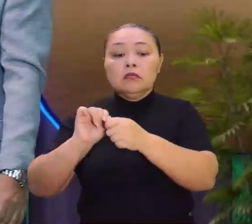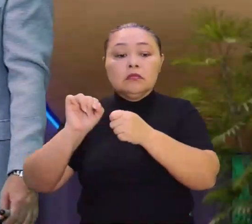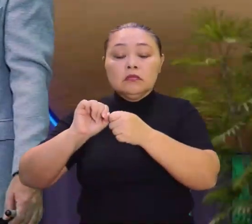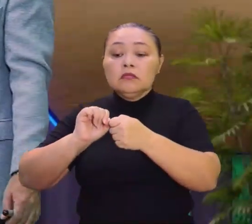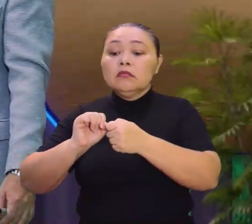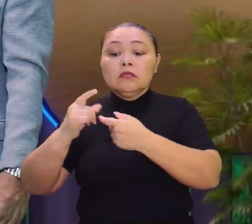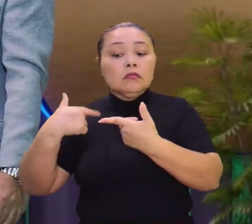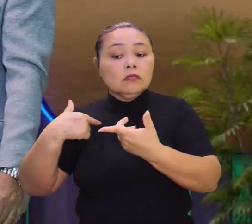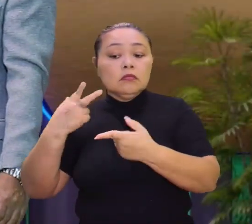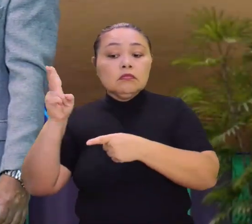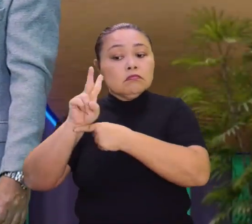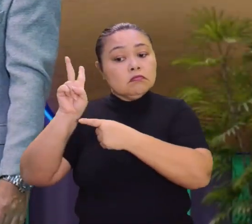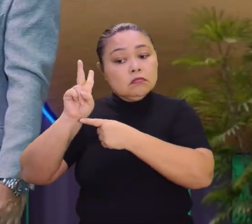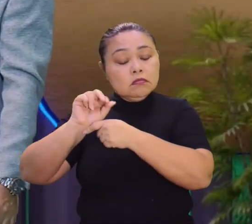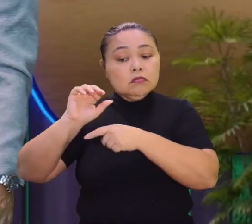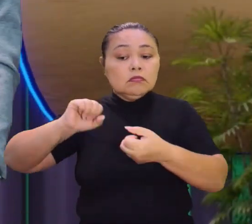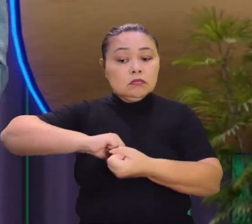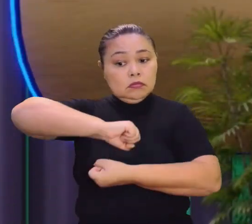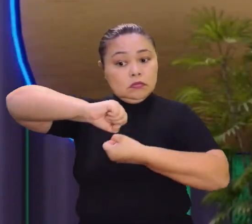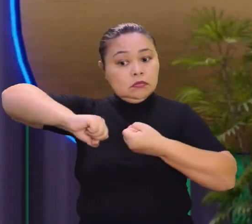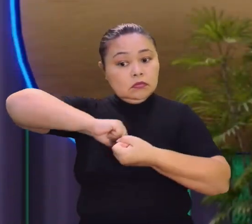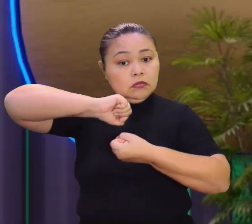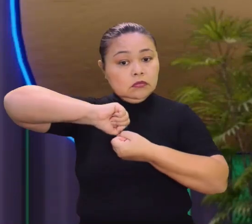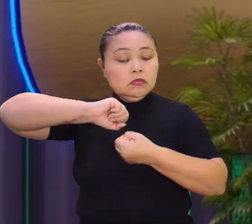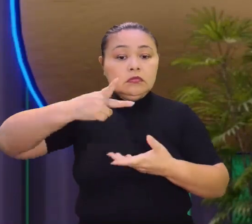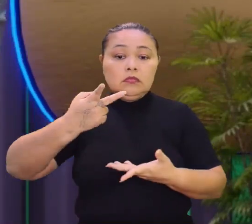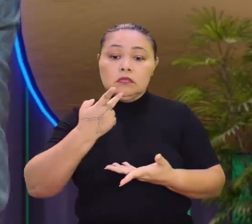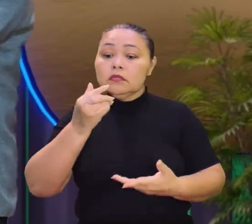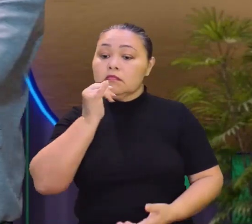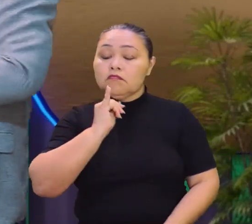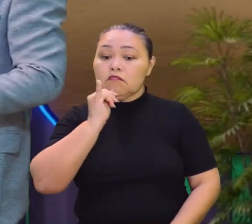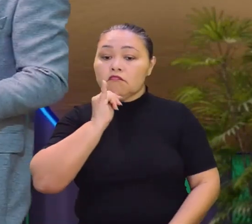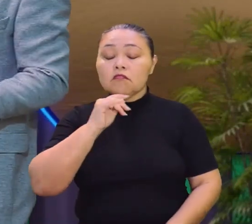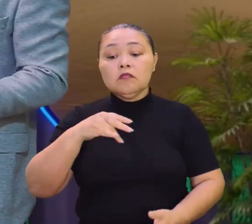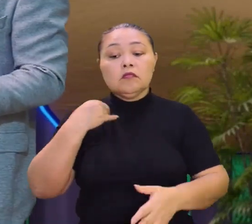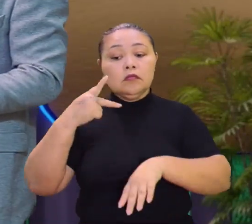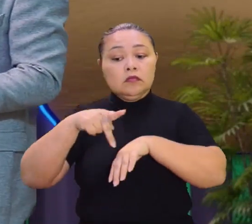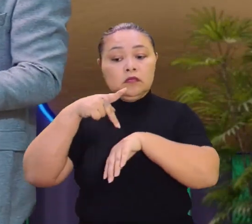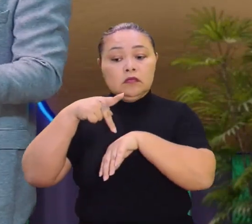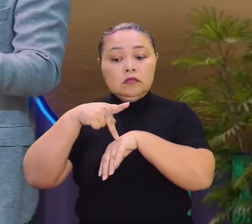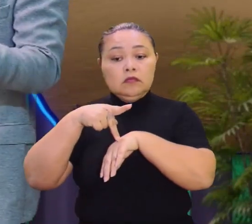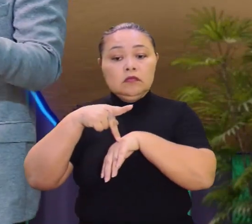sustentabilidade é muito importante. Vamos poder me dar um exemplo de um país.